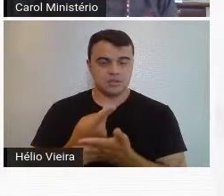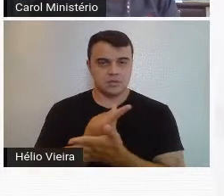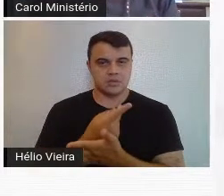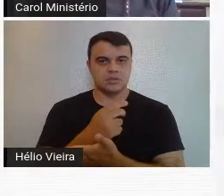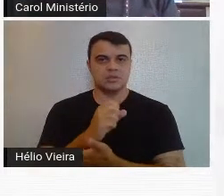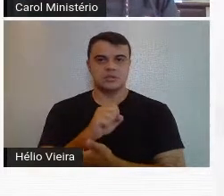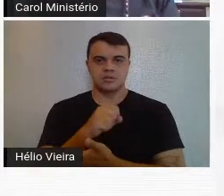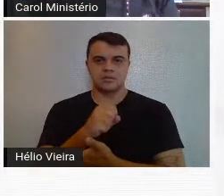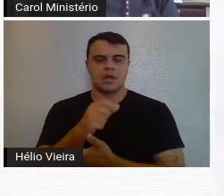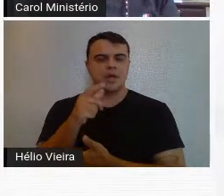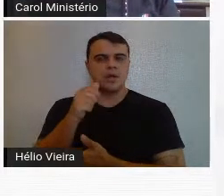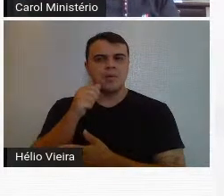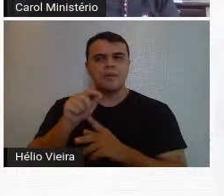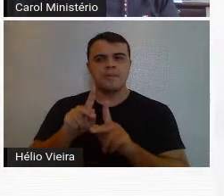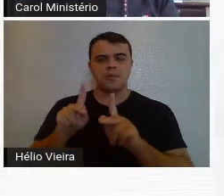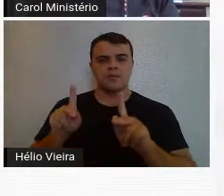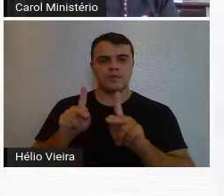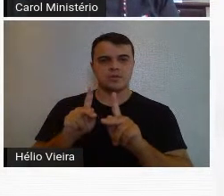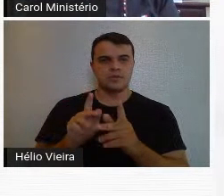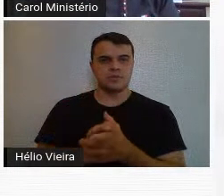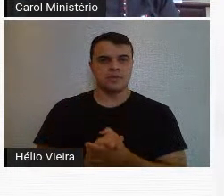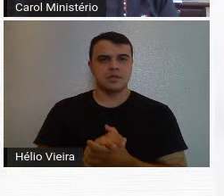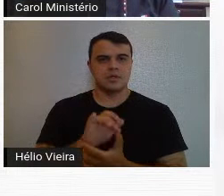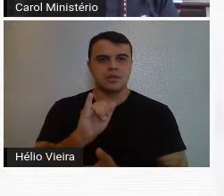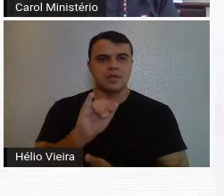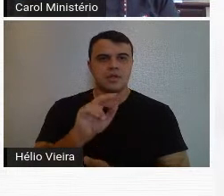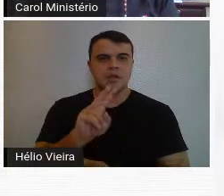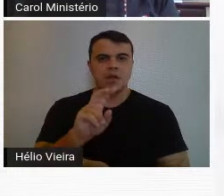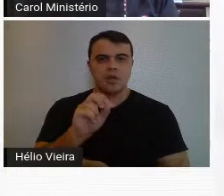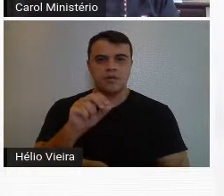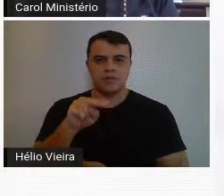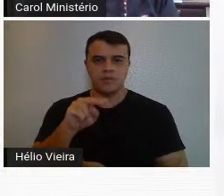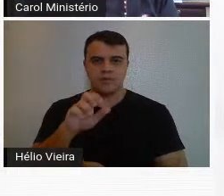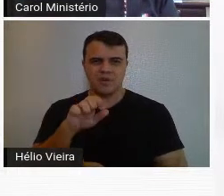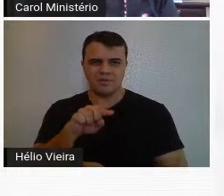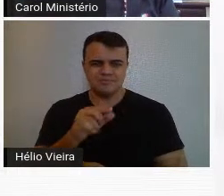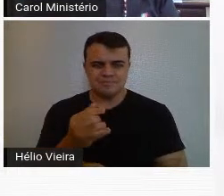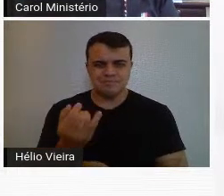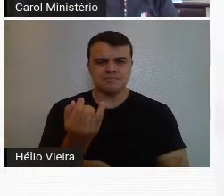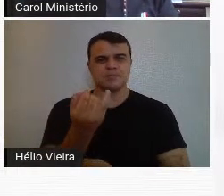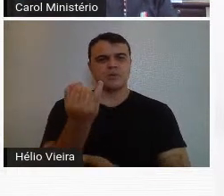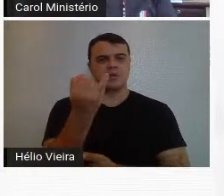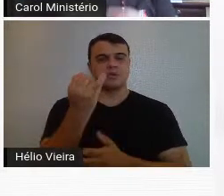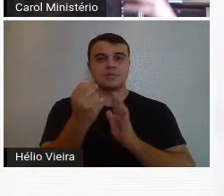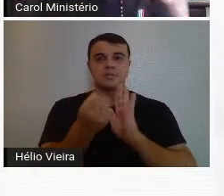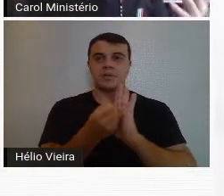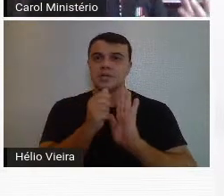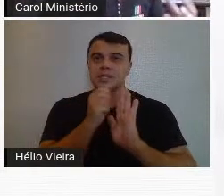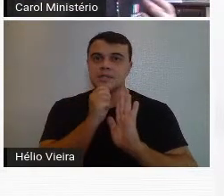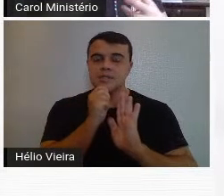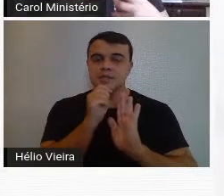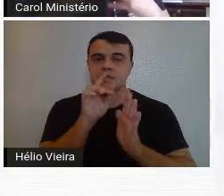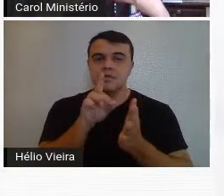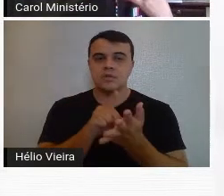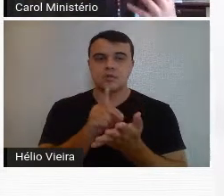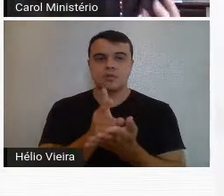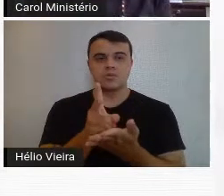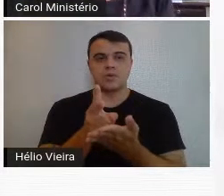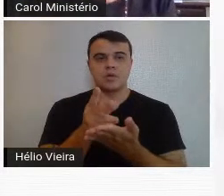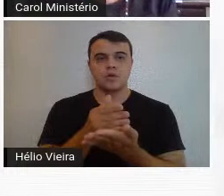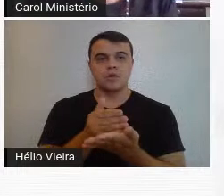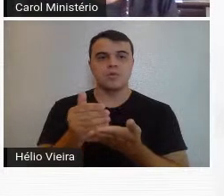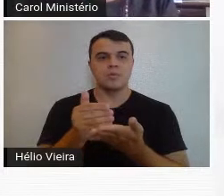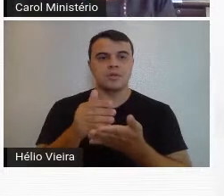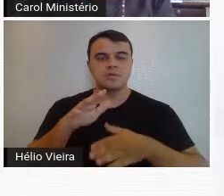pela professora Ivone Luzia Vieira como um marco, não ainda de consolidação, mas de início de